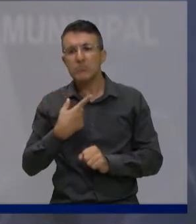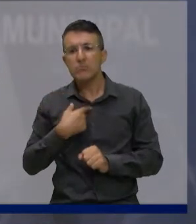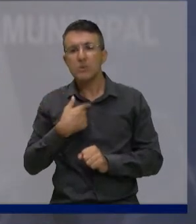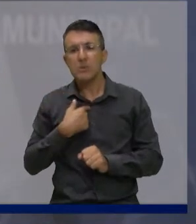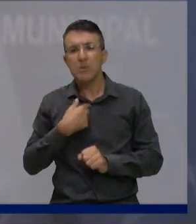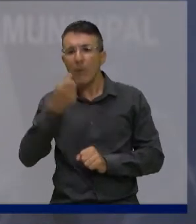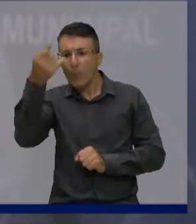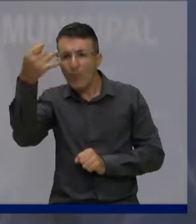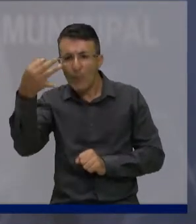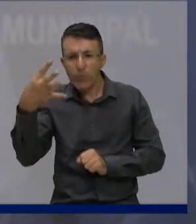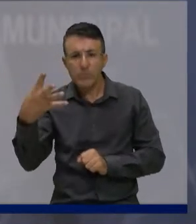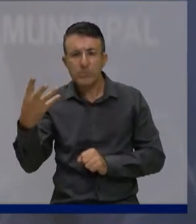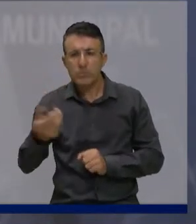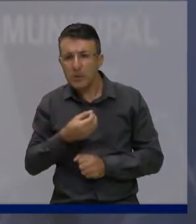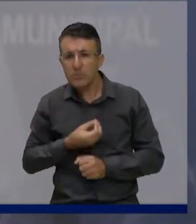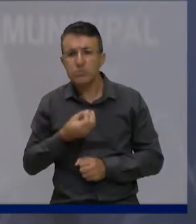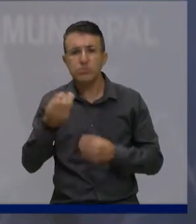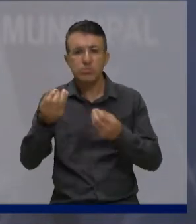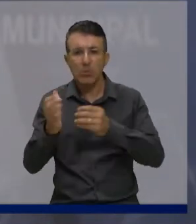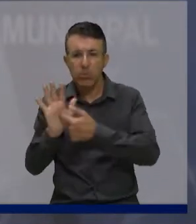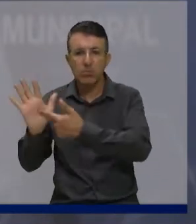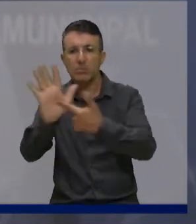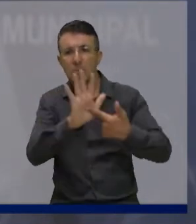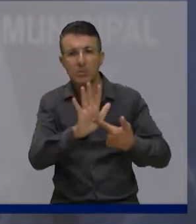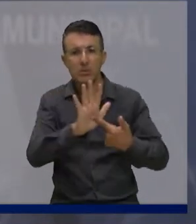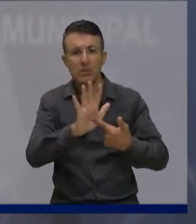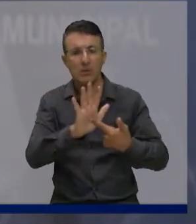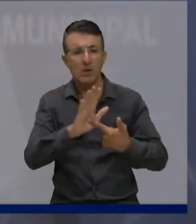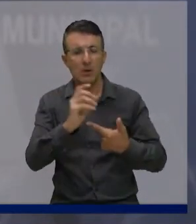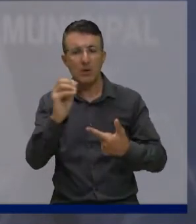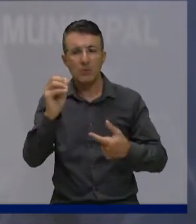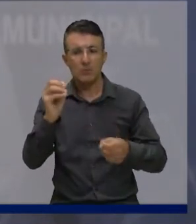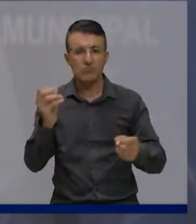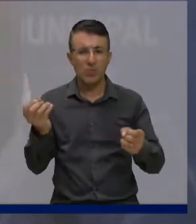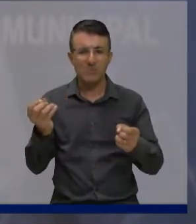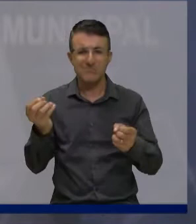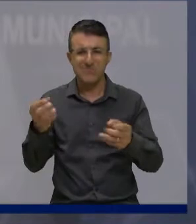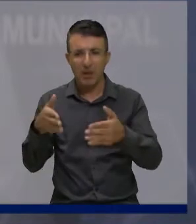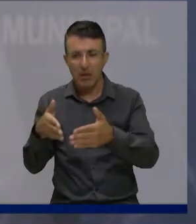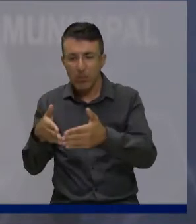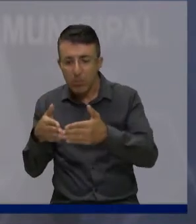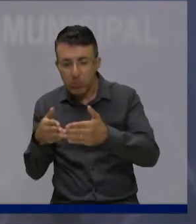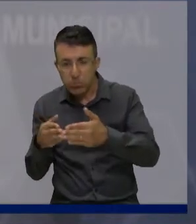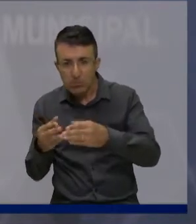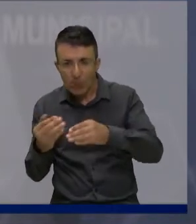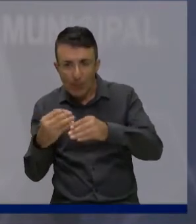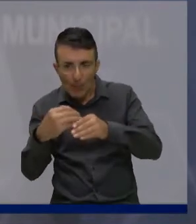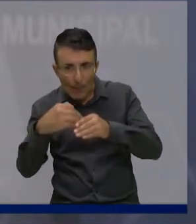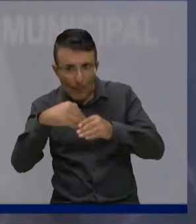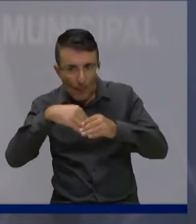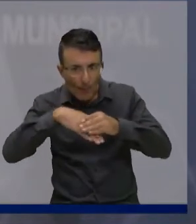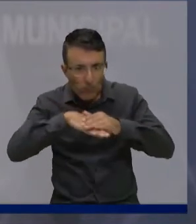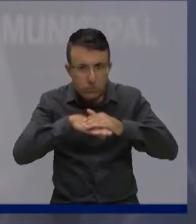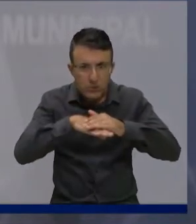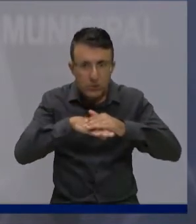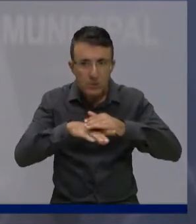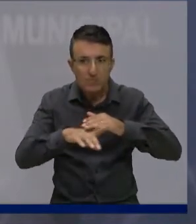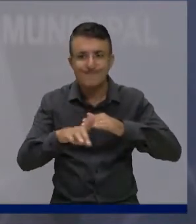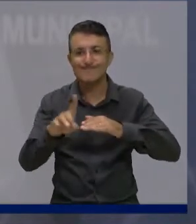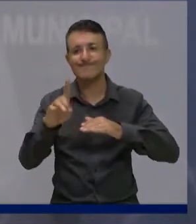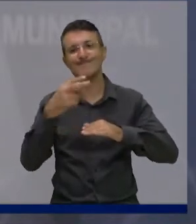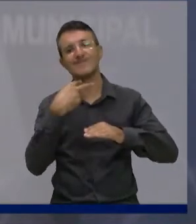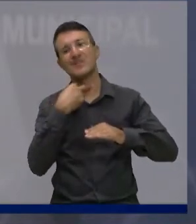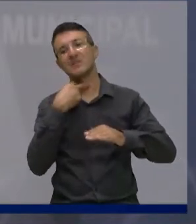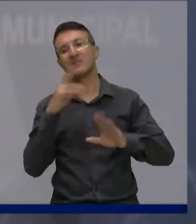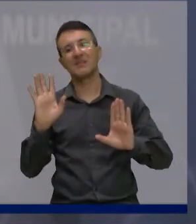colegas, gente não colocar de repente um requerimento aqui, um processo assim de última hora para de repente camuflar alguma coisa, não quero dizer que